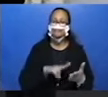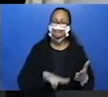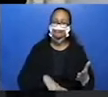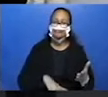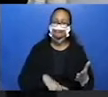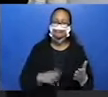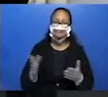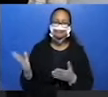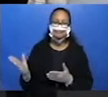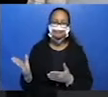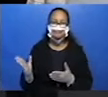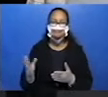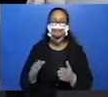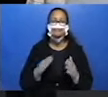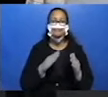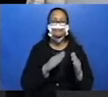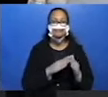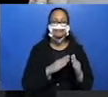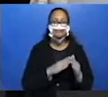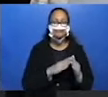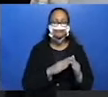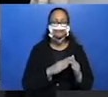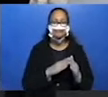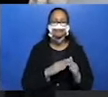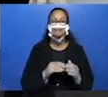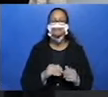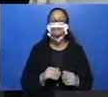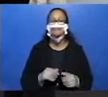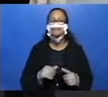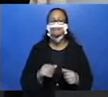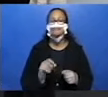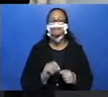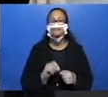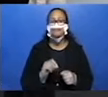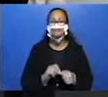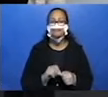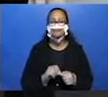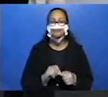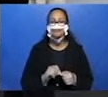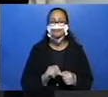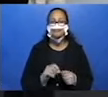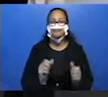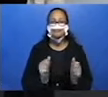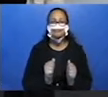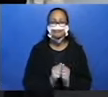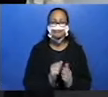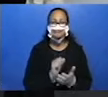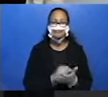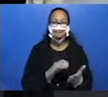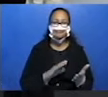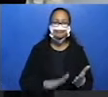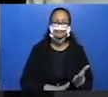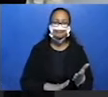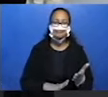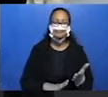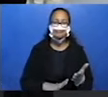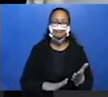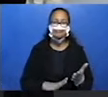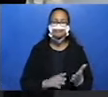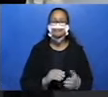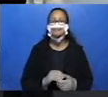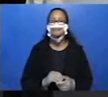já é você em casa. Fazer juntos? Exercícios da página 15 e 16.